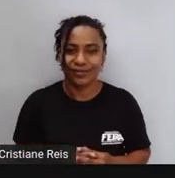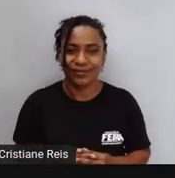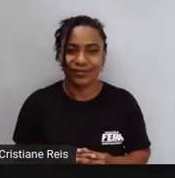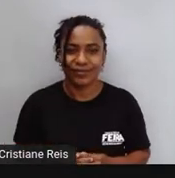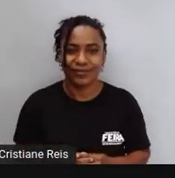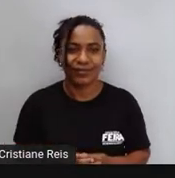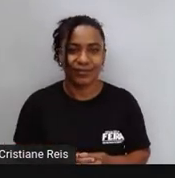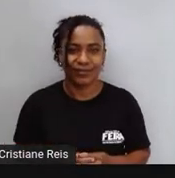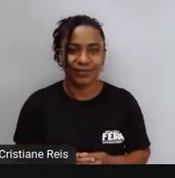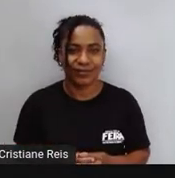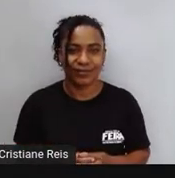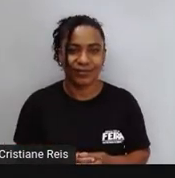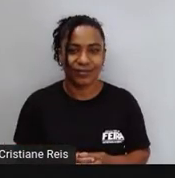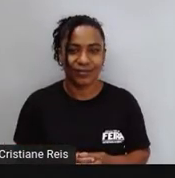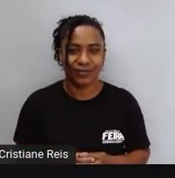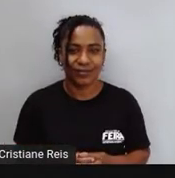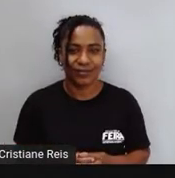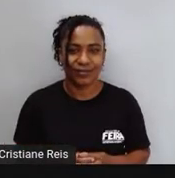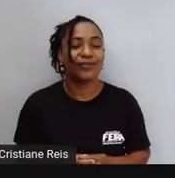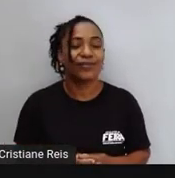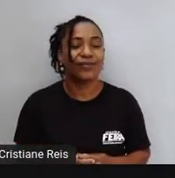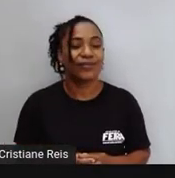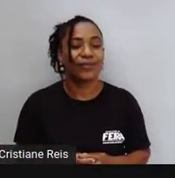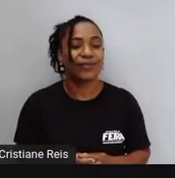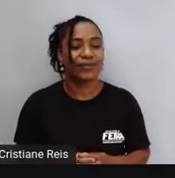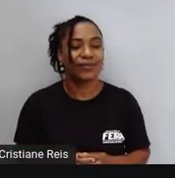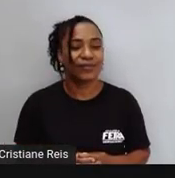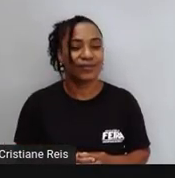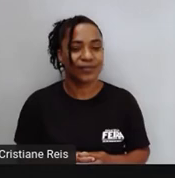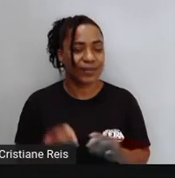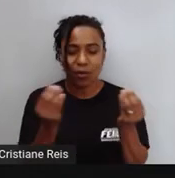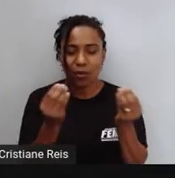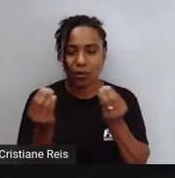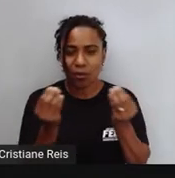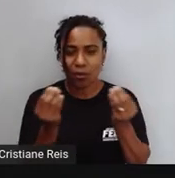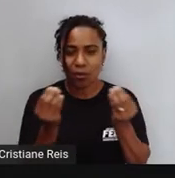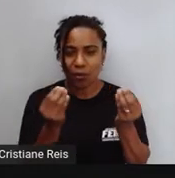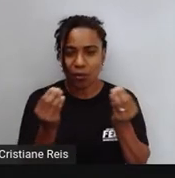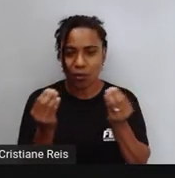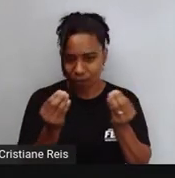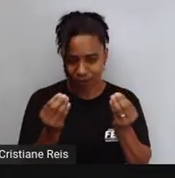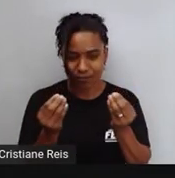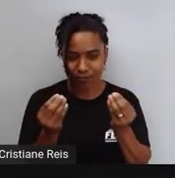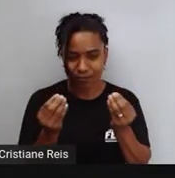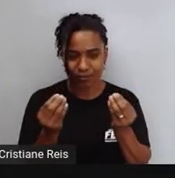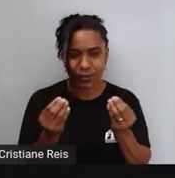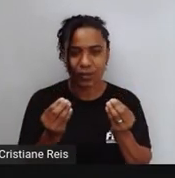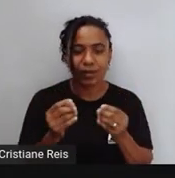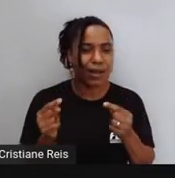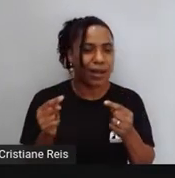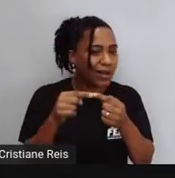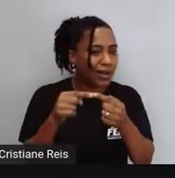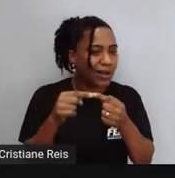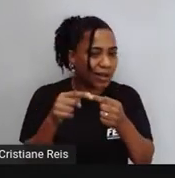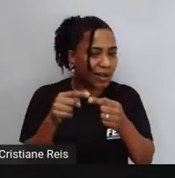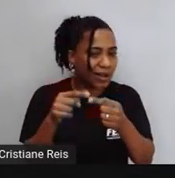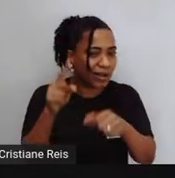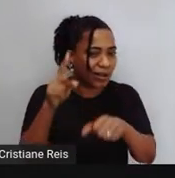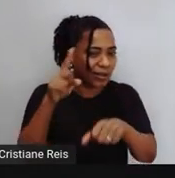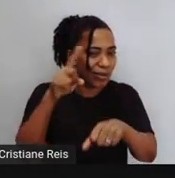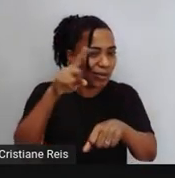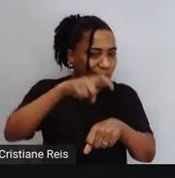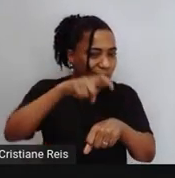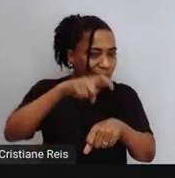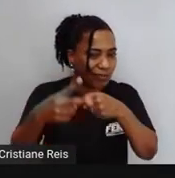seguinte Como formar o gerúndio? Quais são as regras gramaticais Que eu devo seguir?